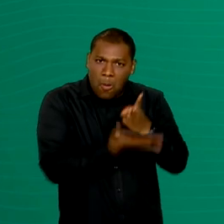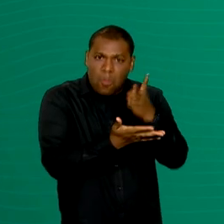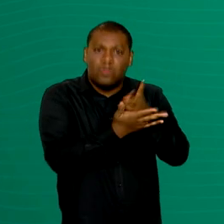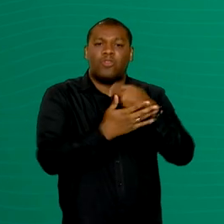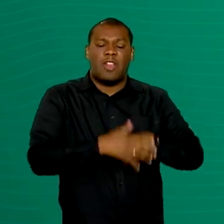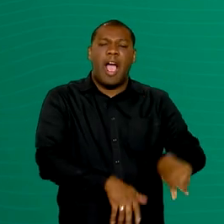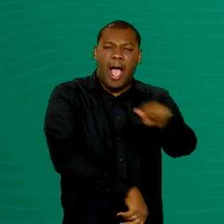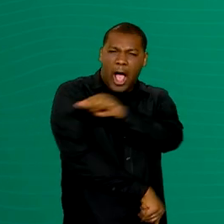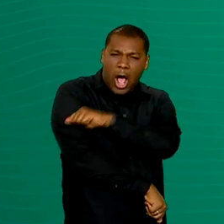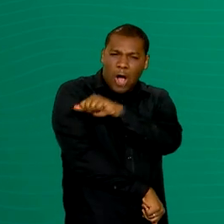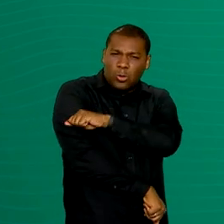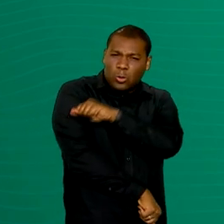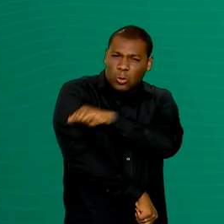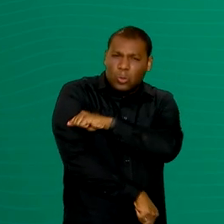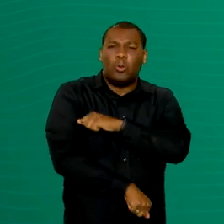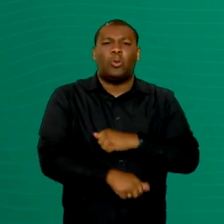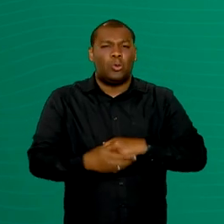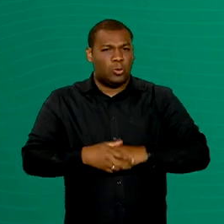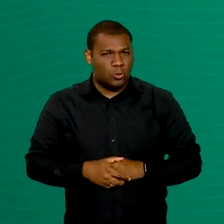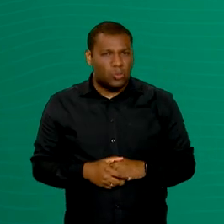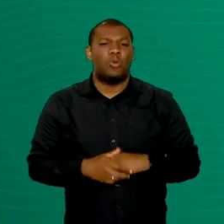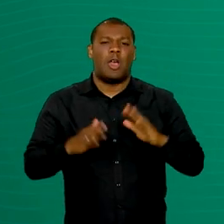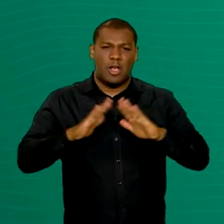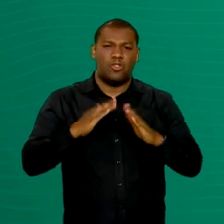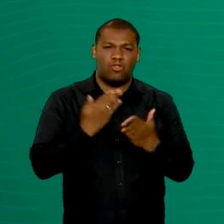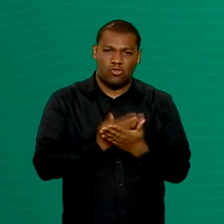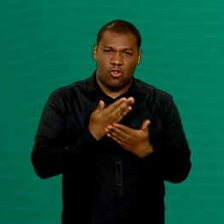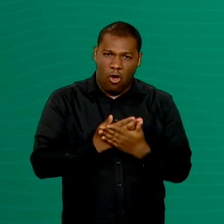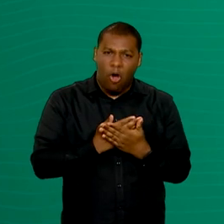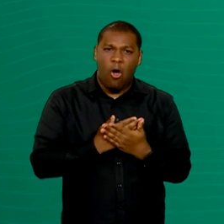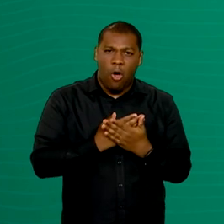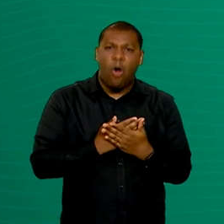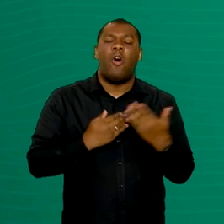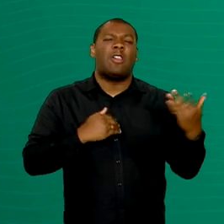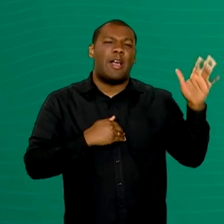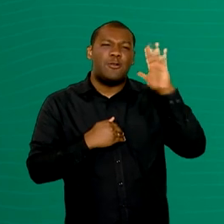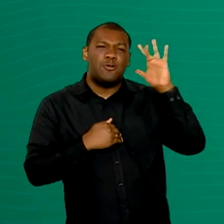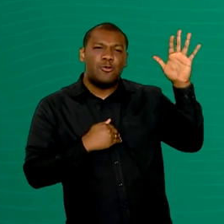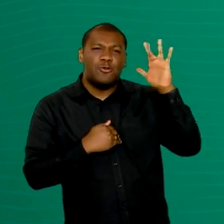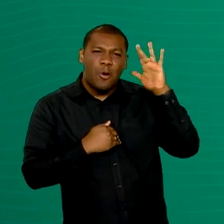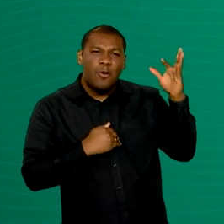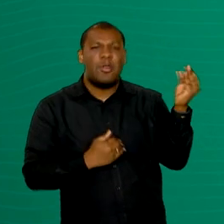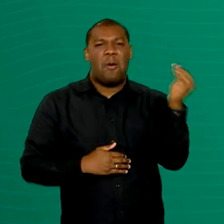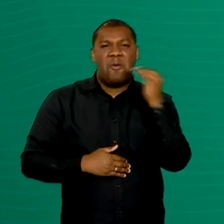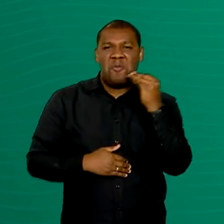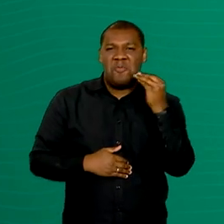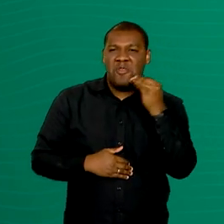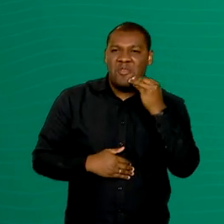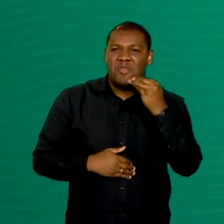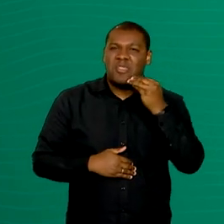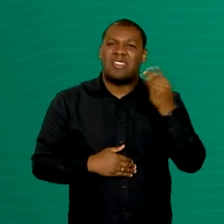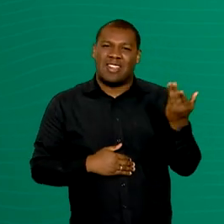persistam ao longo de sua trajetória escolar e assim possam sonhar com melhores oportunidades por meio da educação. Música Música